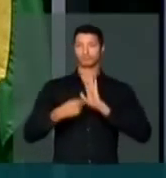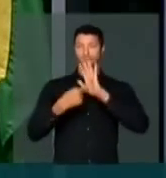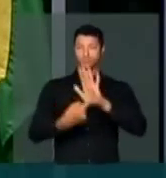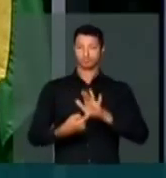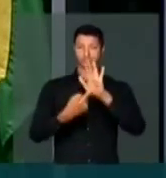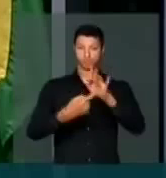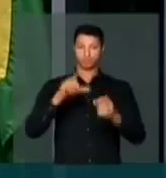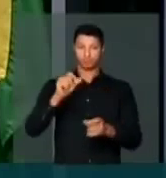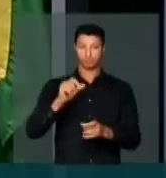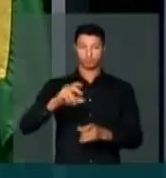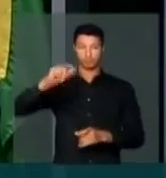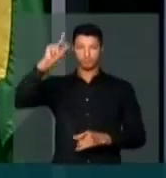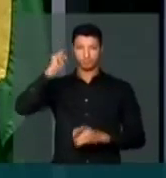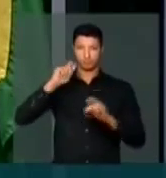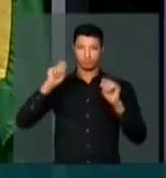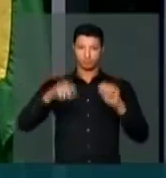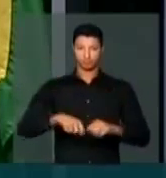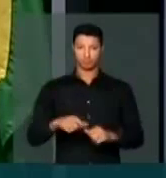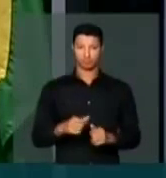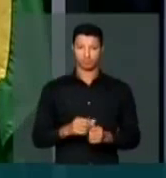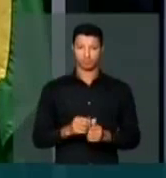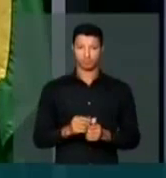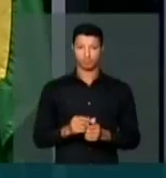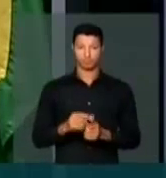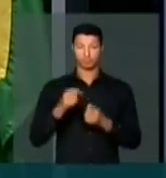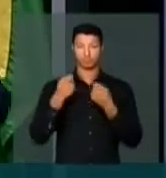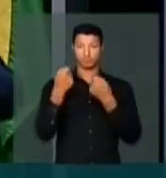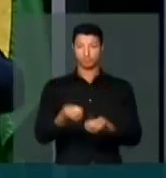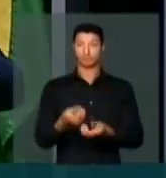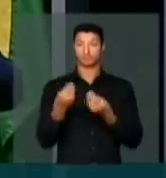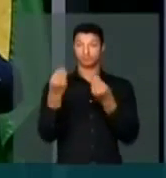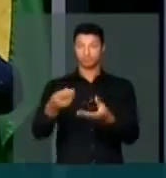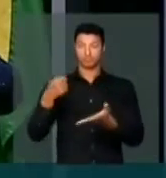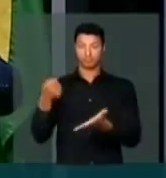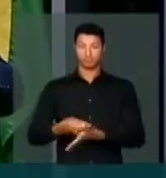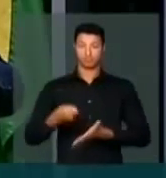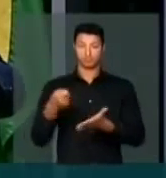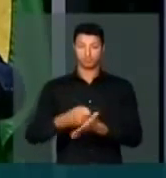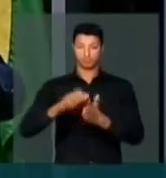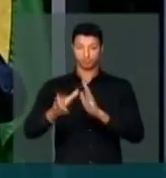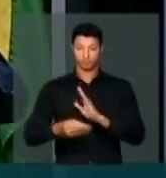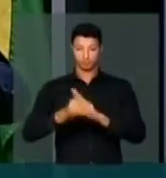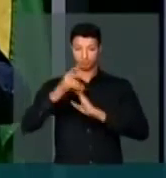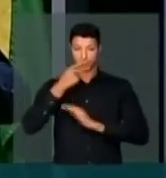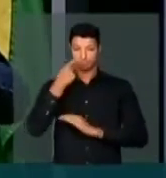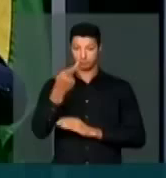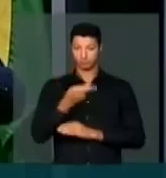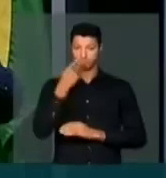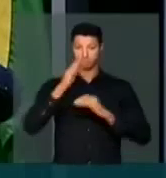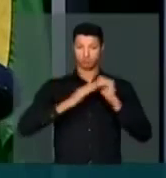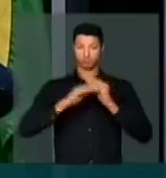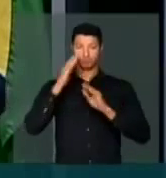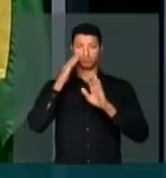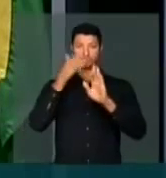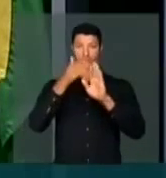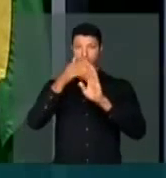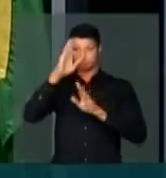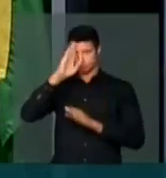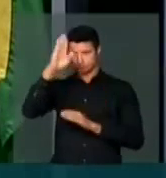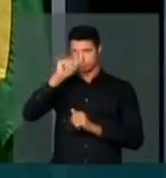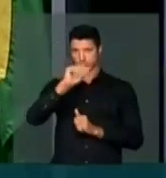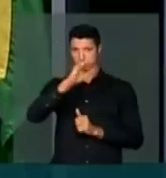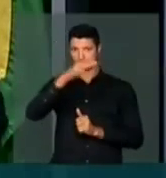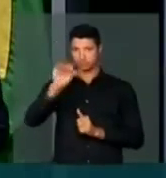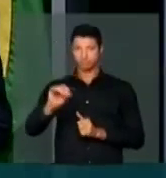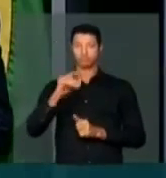mostrando que, naquelas condições da obrigatoriedade da emenda que fala sobre objetivos, prioridades e